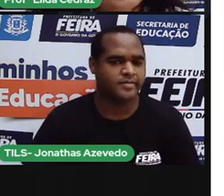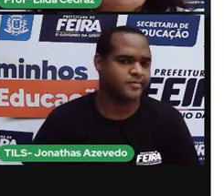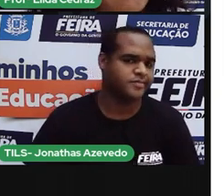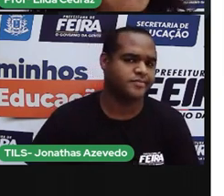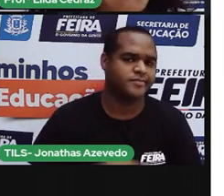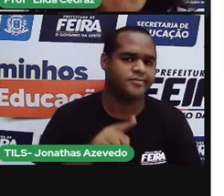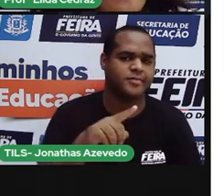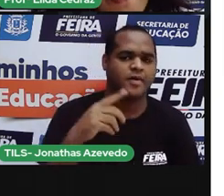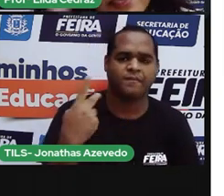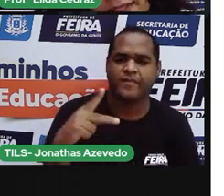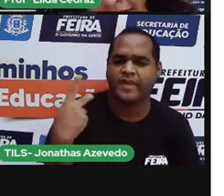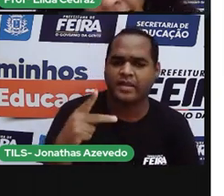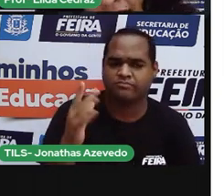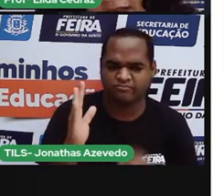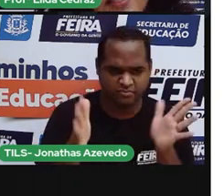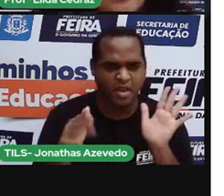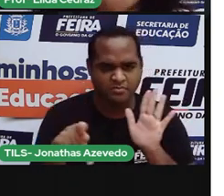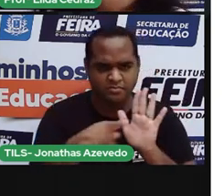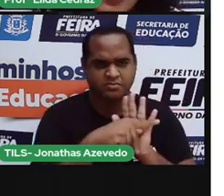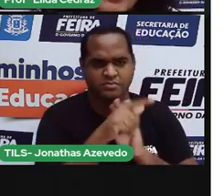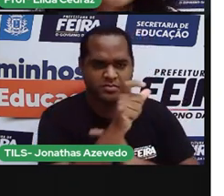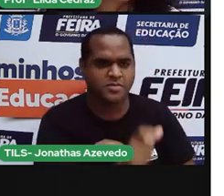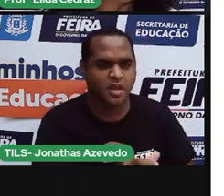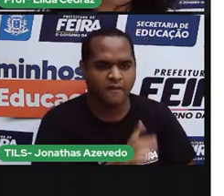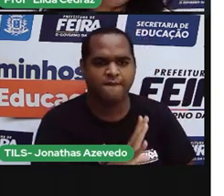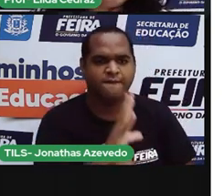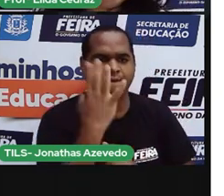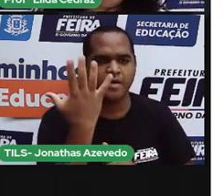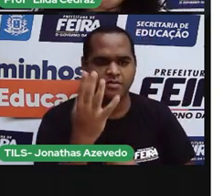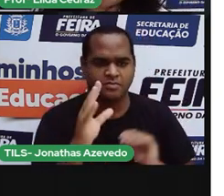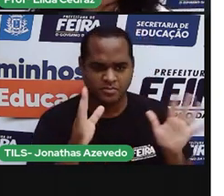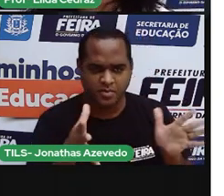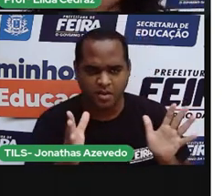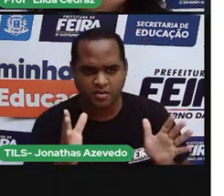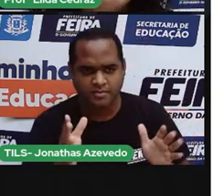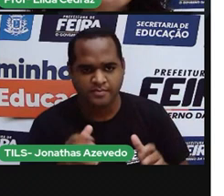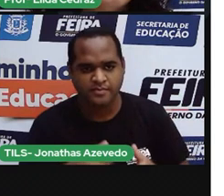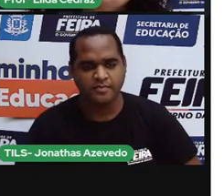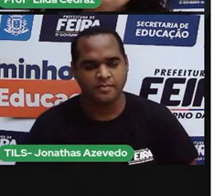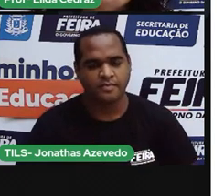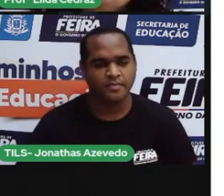festas, ou quais delas, vocês já participaram?